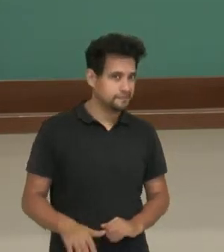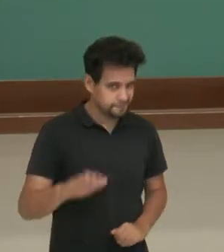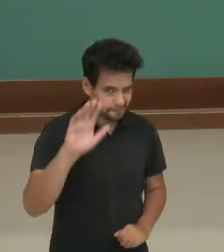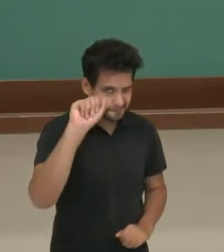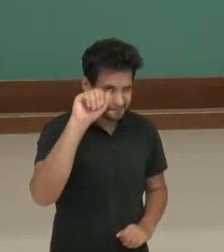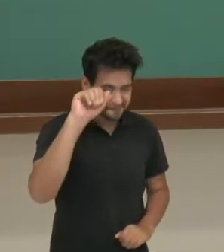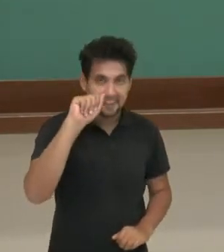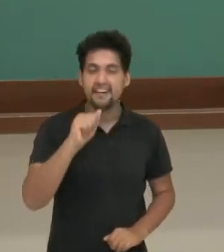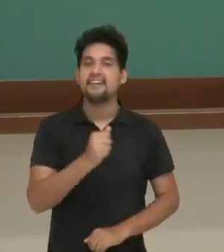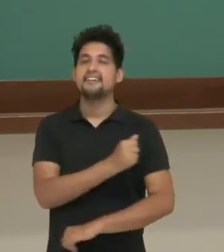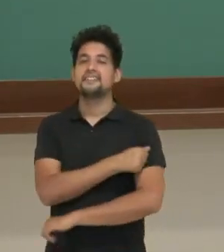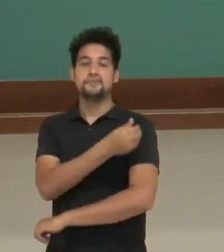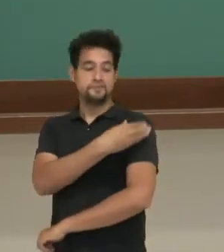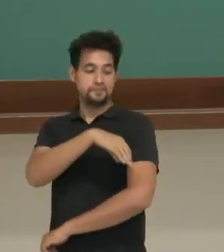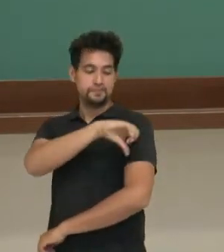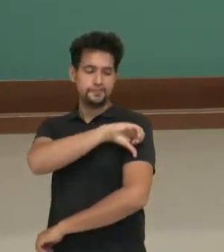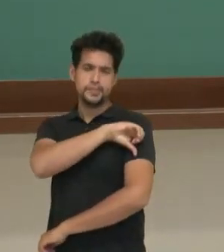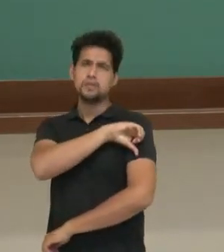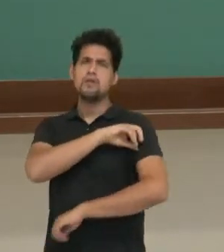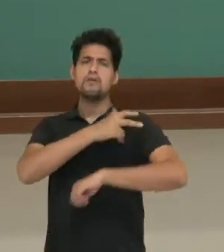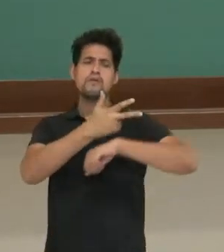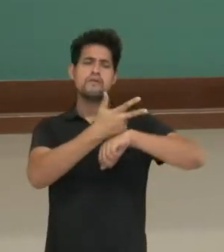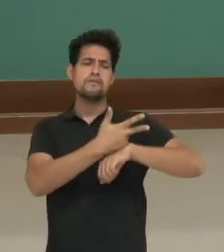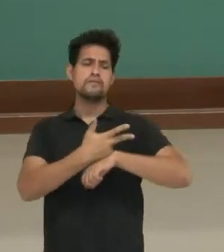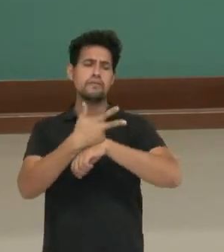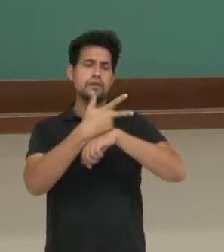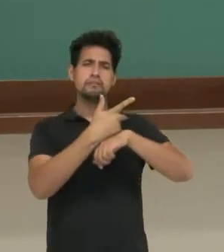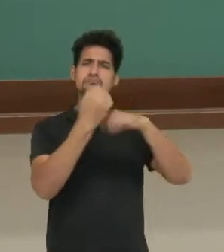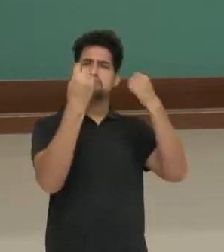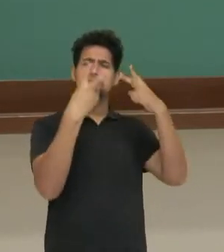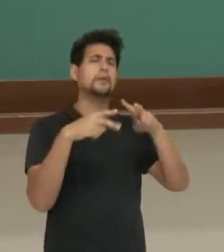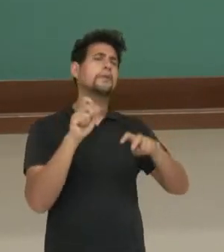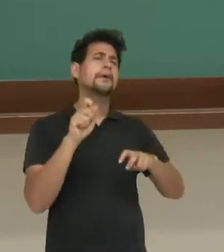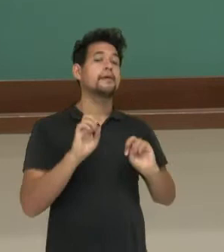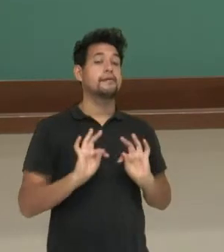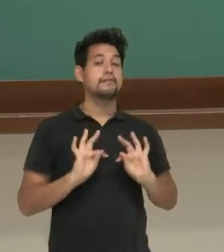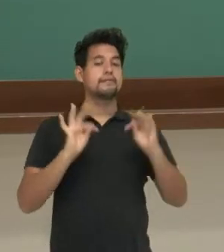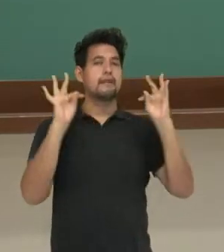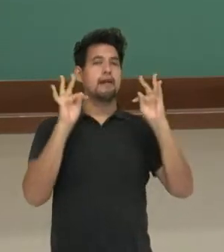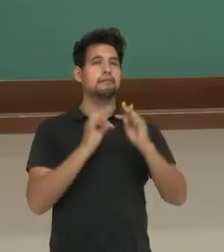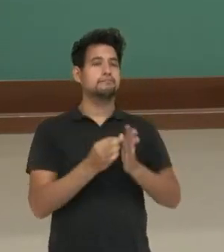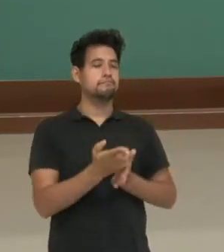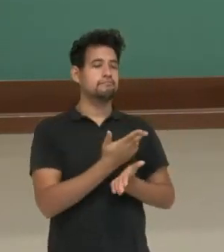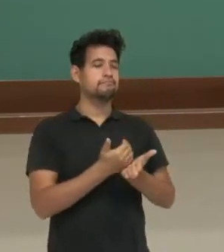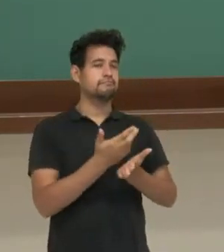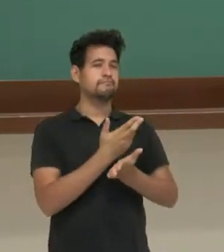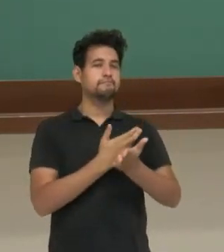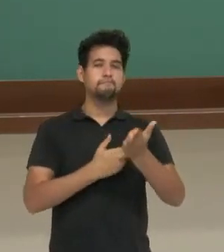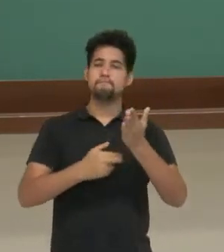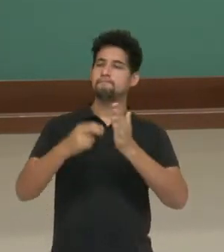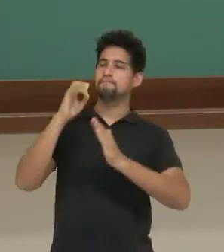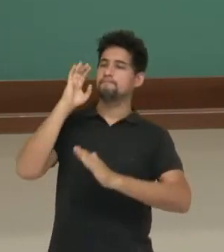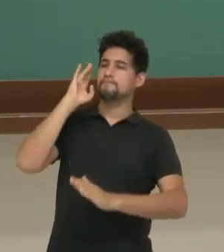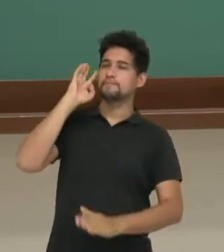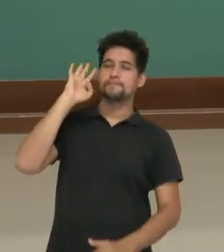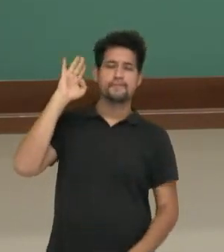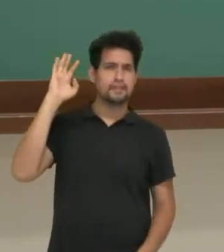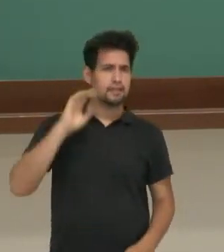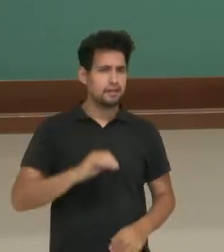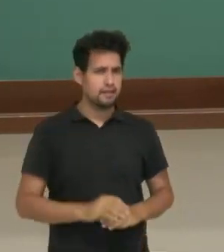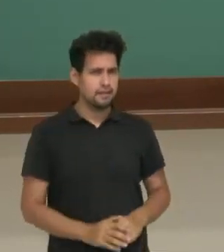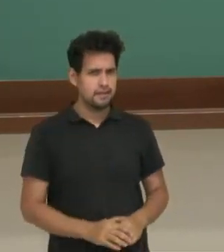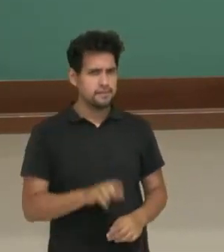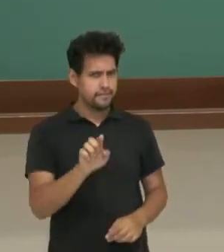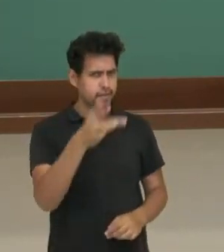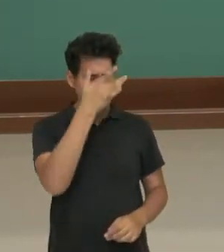Olá, estudantes do nono ano! Nesse vídeo nós iremos falar sobre técnicas de desenho e imaginação. Será que você